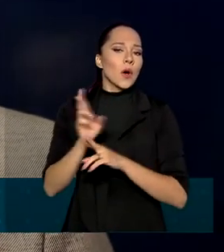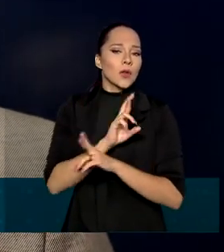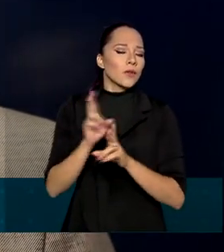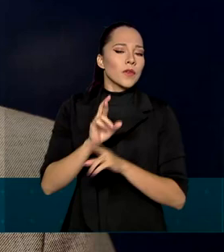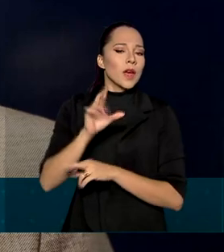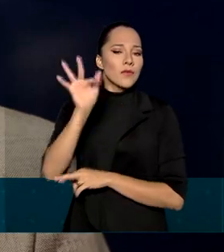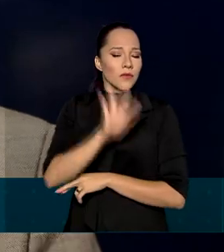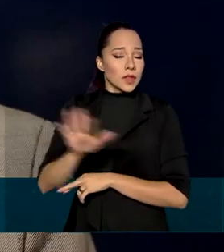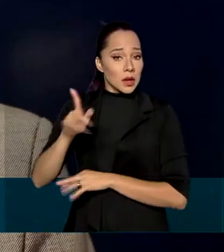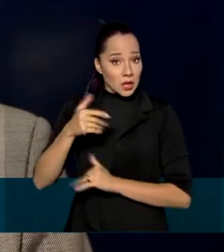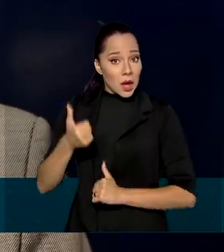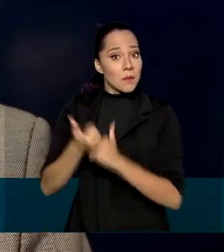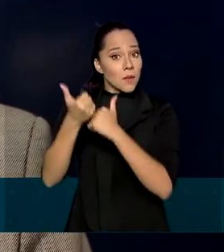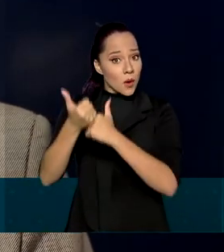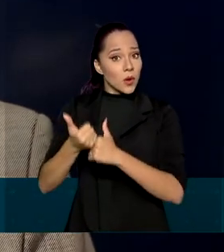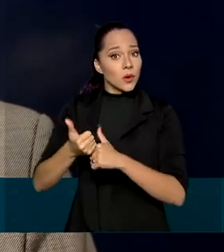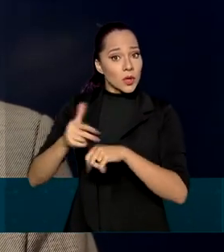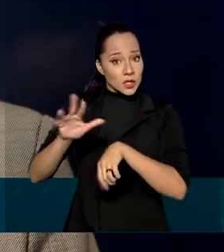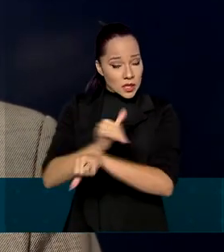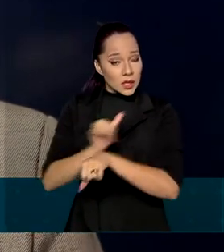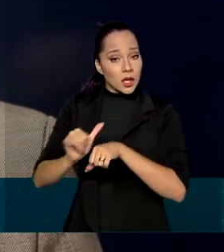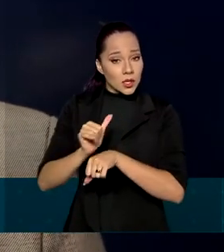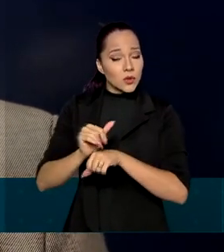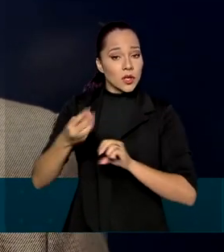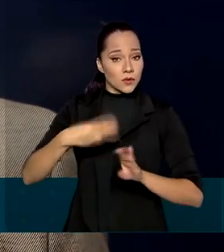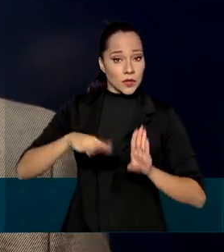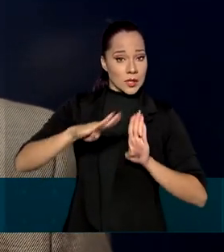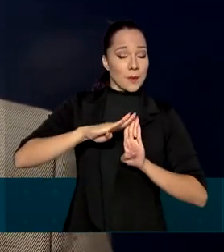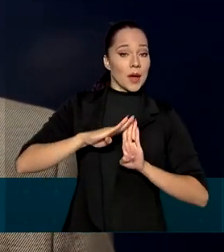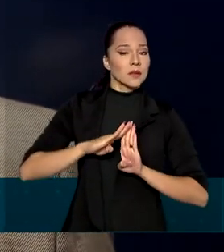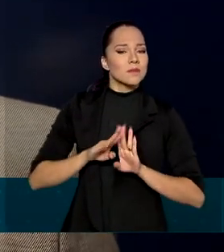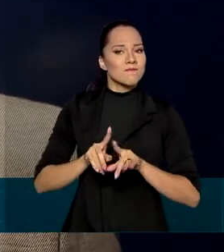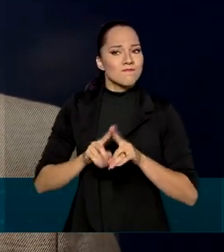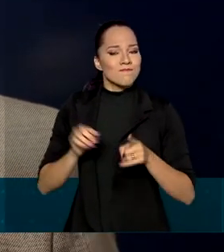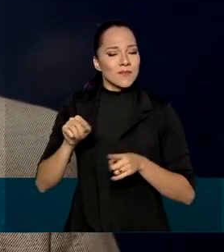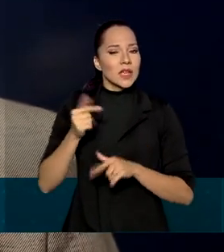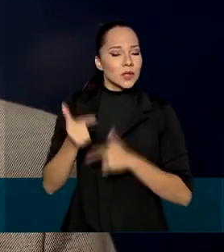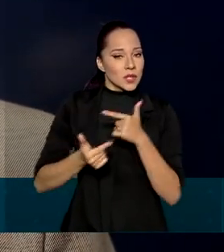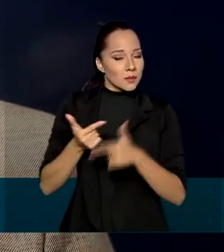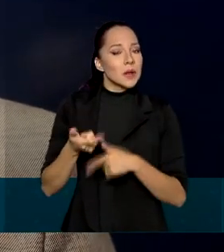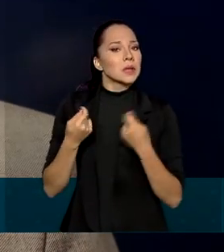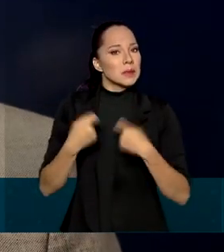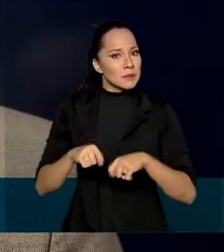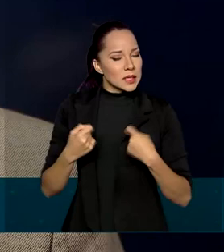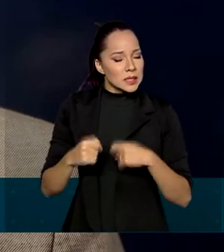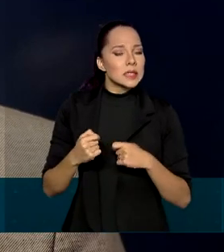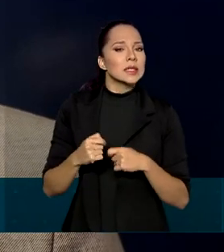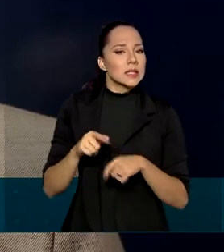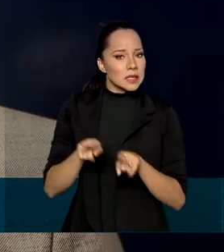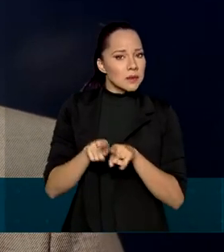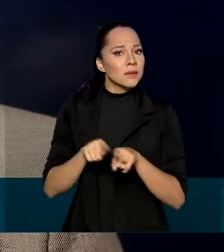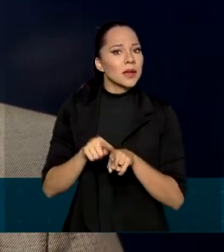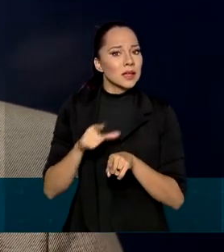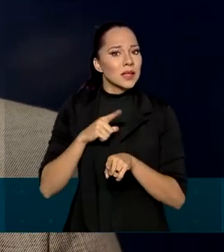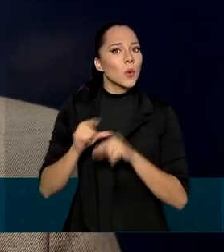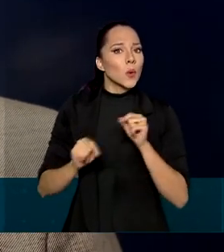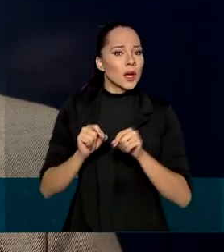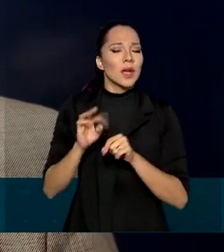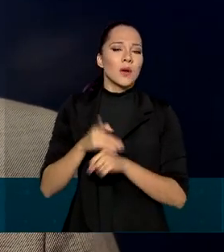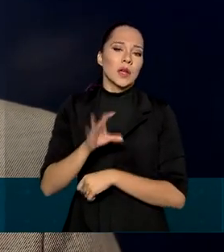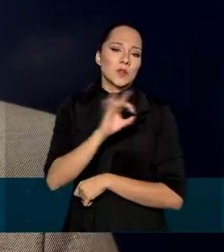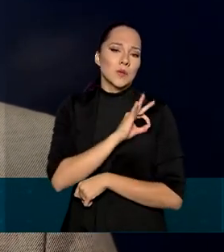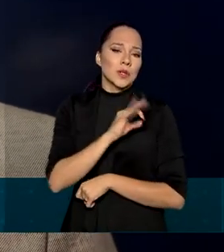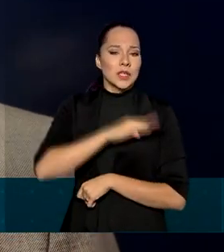tendo o apoio logístico das Forças Armadas, mas esse é um trabalho que precisa contar necessariamente com as